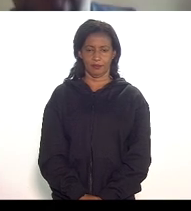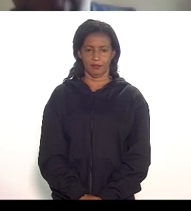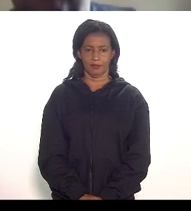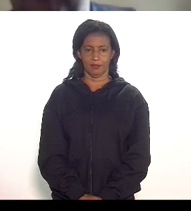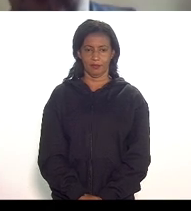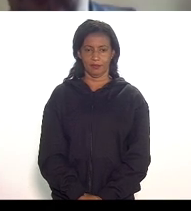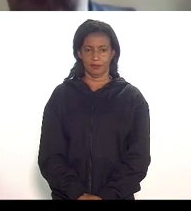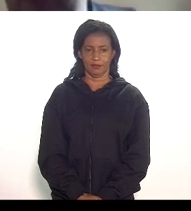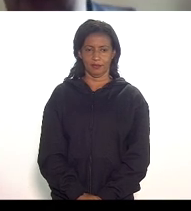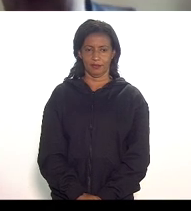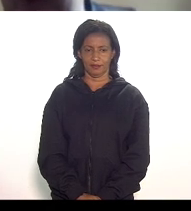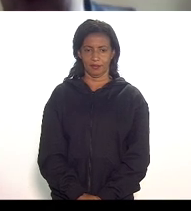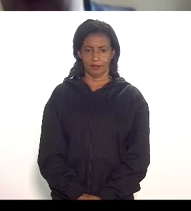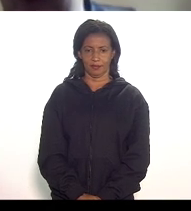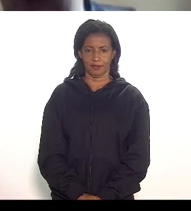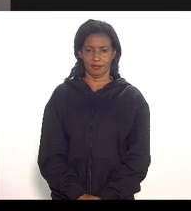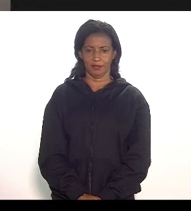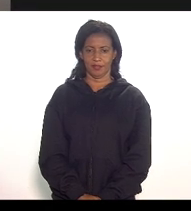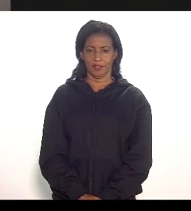a todos